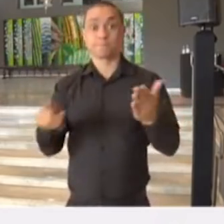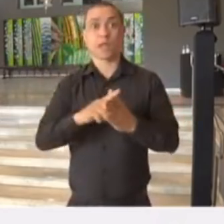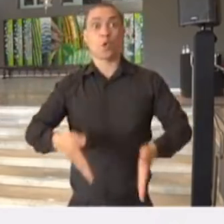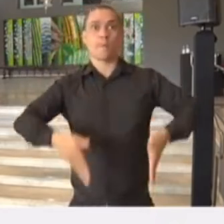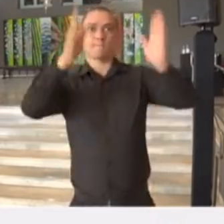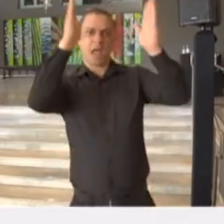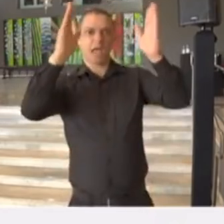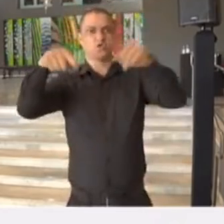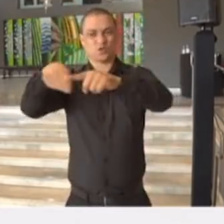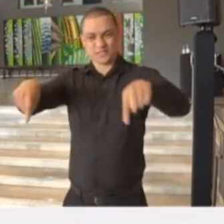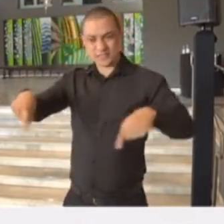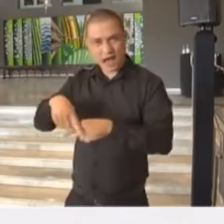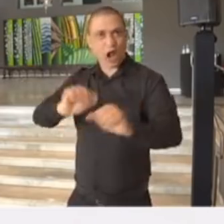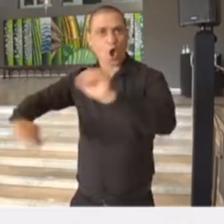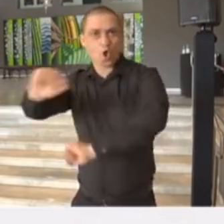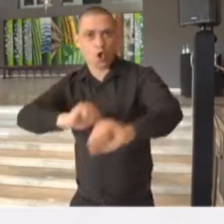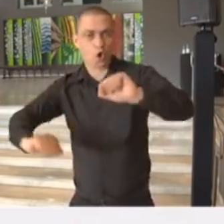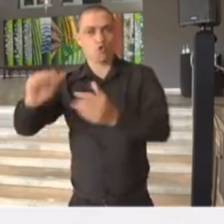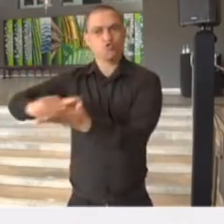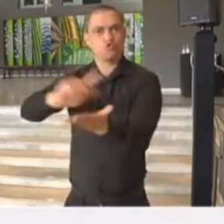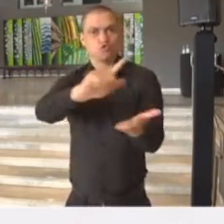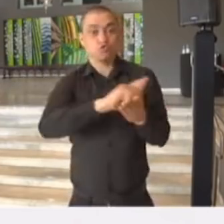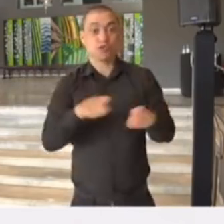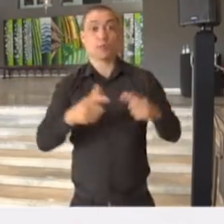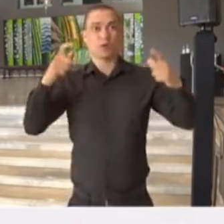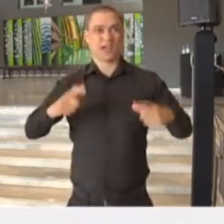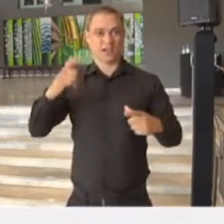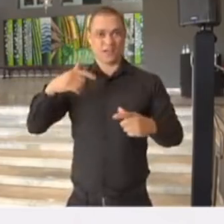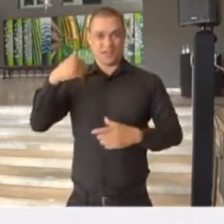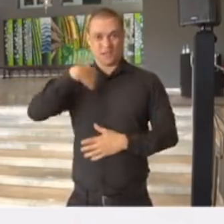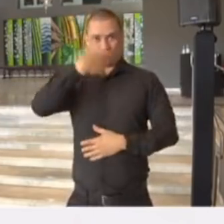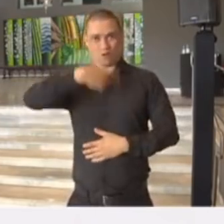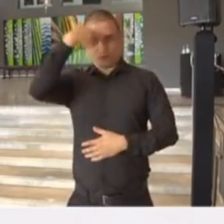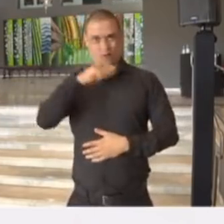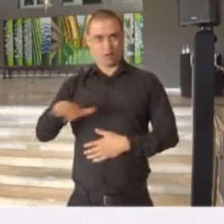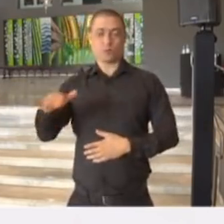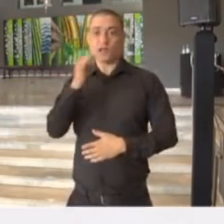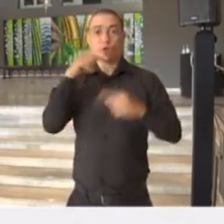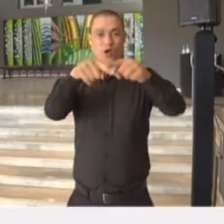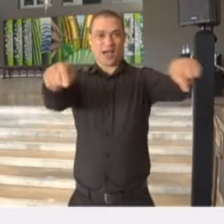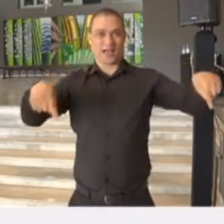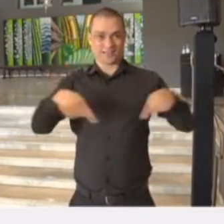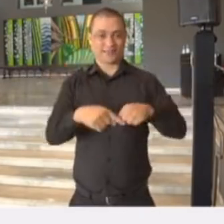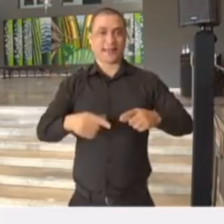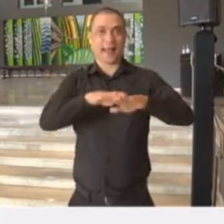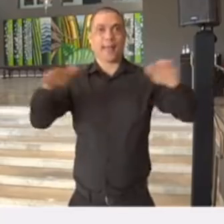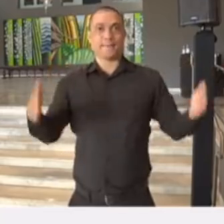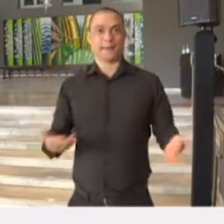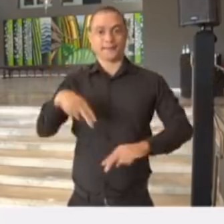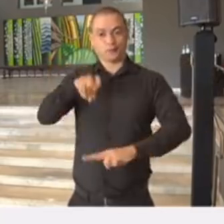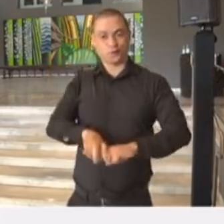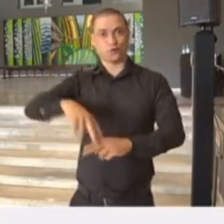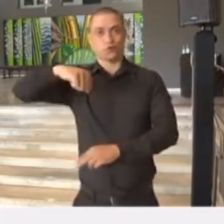prédios, das salas de aula, particularmente das superfícies que os alunos usam muito, como a classe, por exemplo, as mesas, mesas de